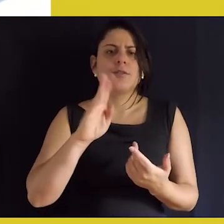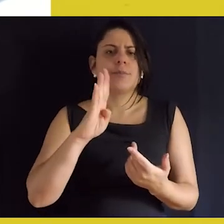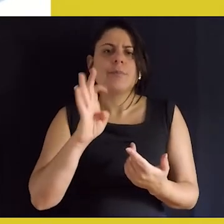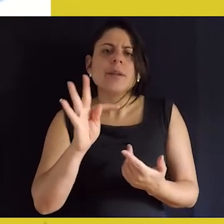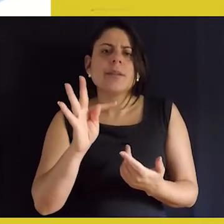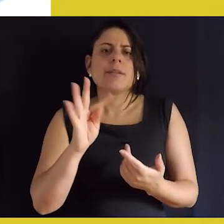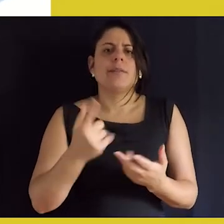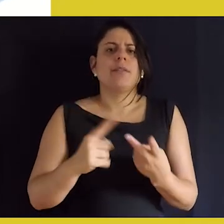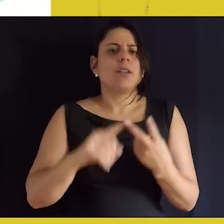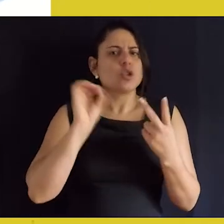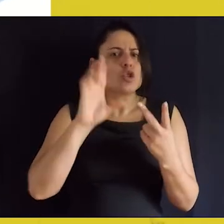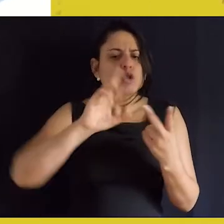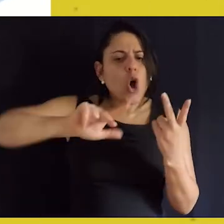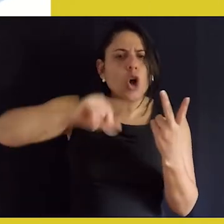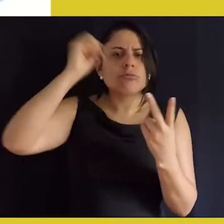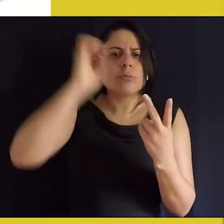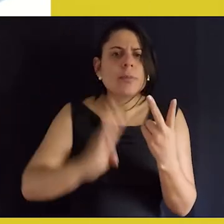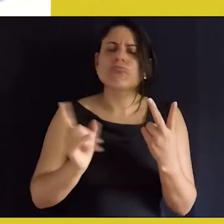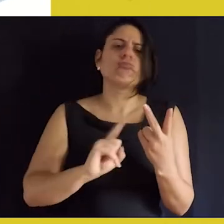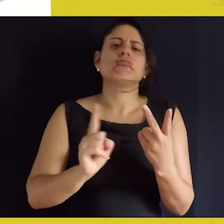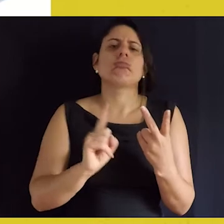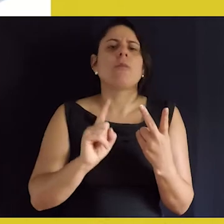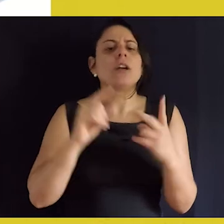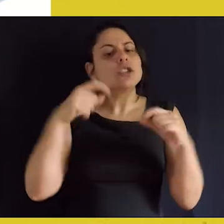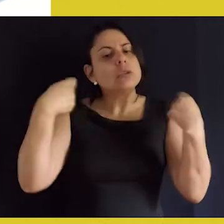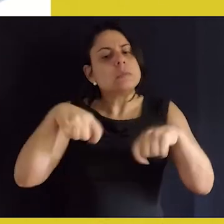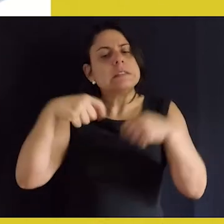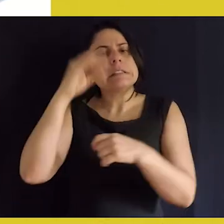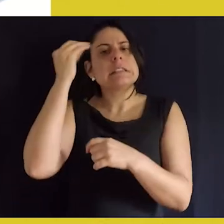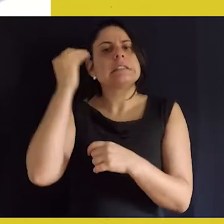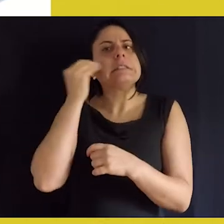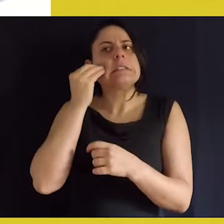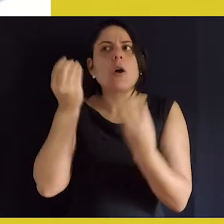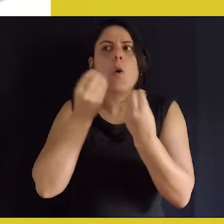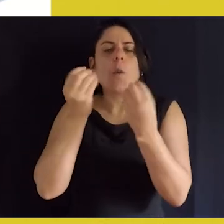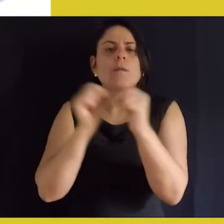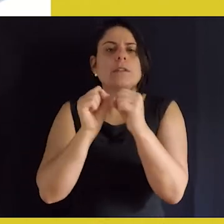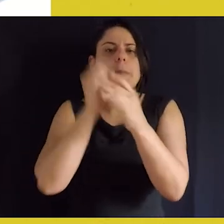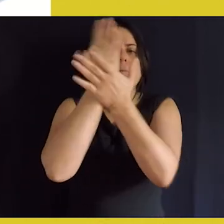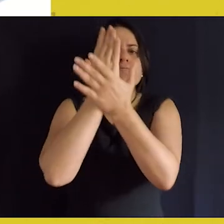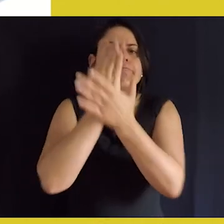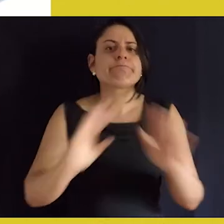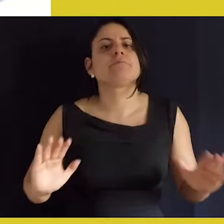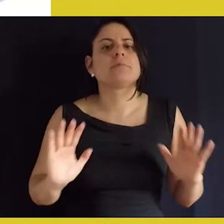não só no Brasil, como em muitos países, e pensar um pouco como desmontar